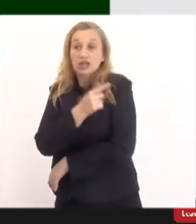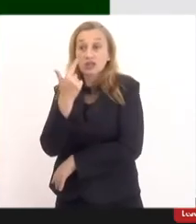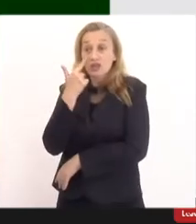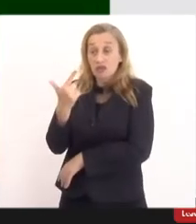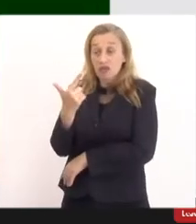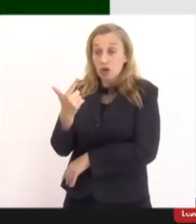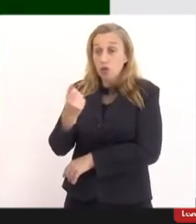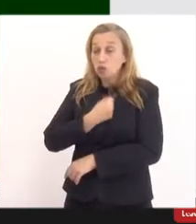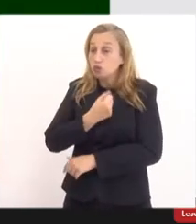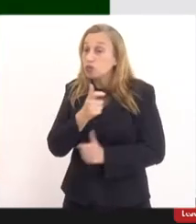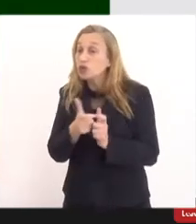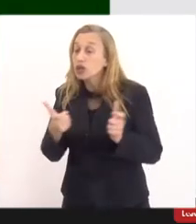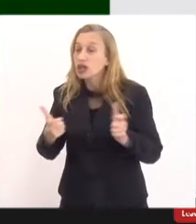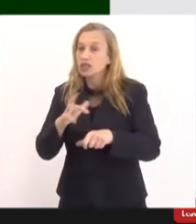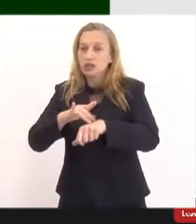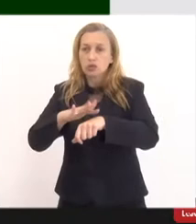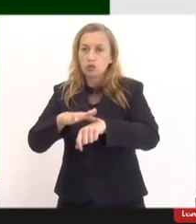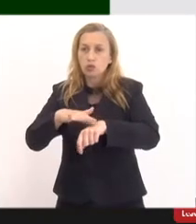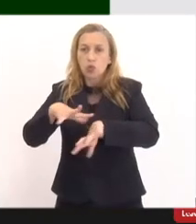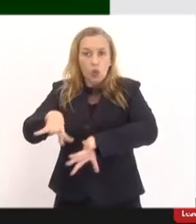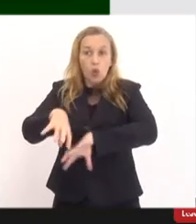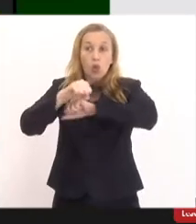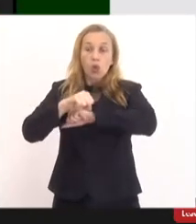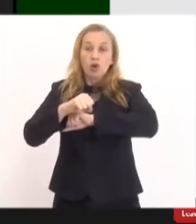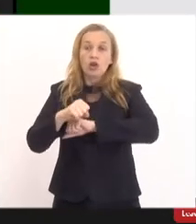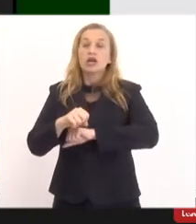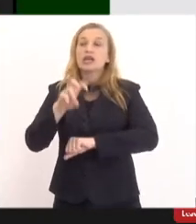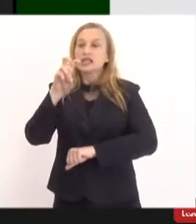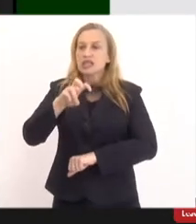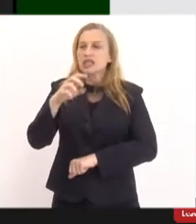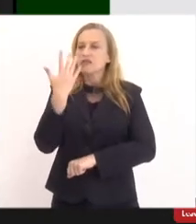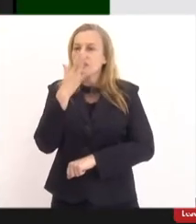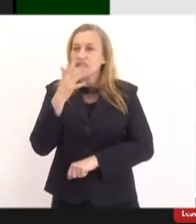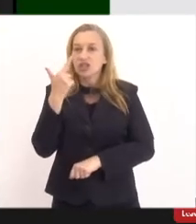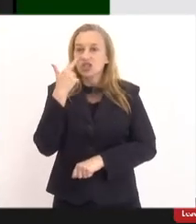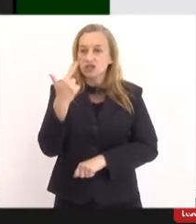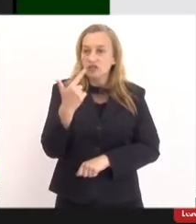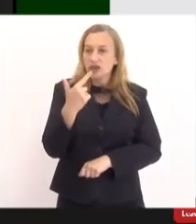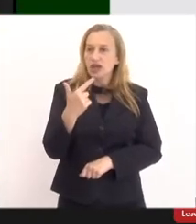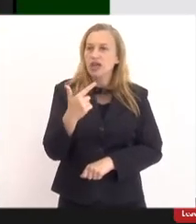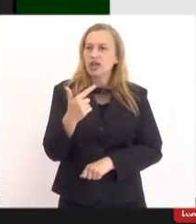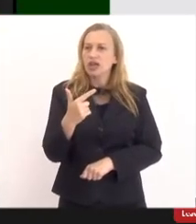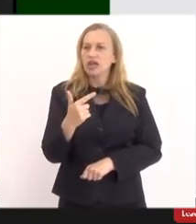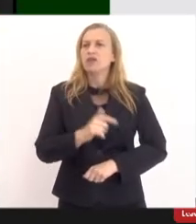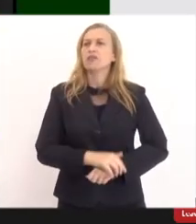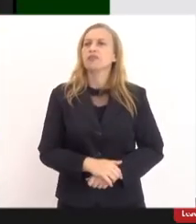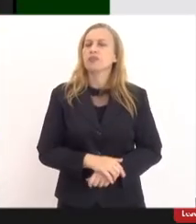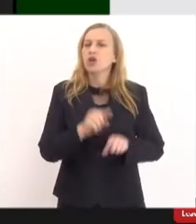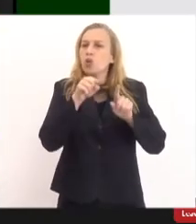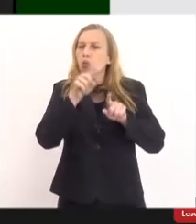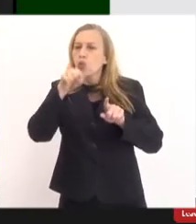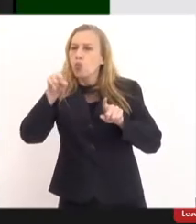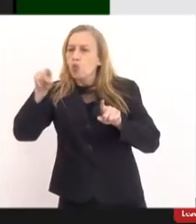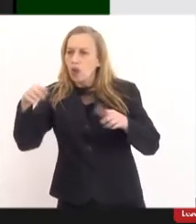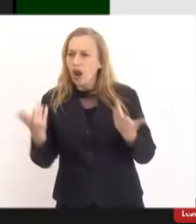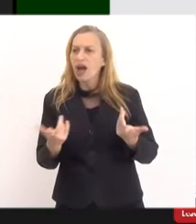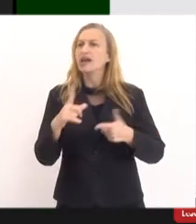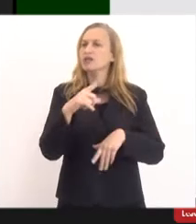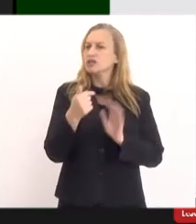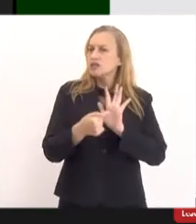aqui. Isso aqui é dia de 5 de fevereiro. E aí a gente tem esses quadros aqui, que isso aqui é da John Hopkins,